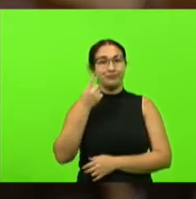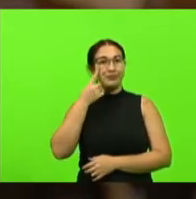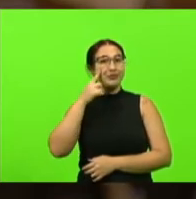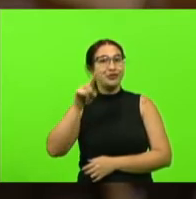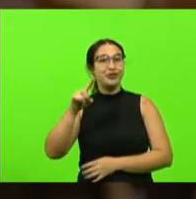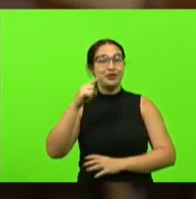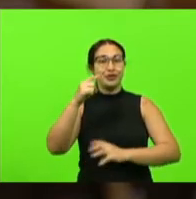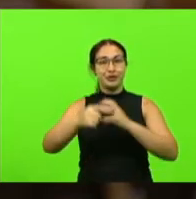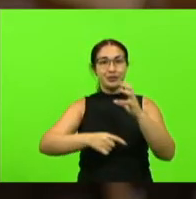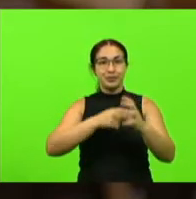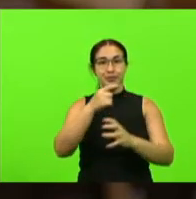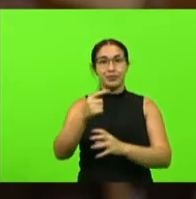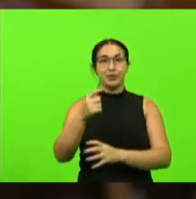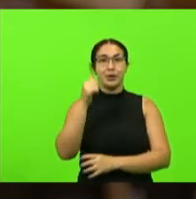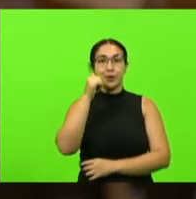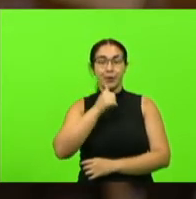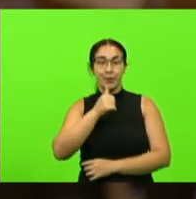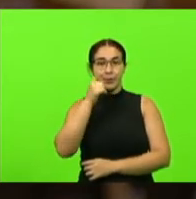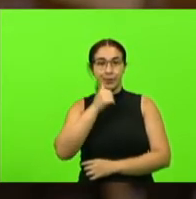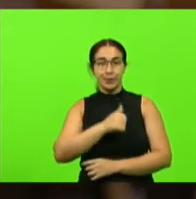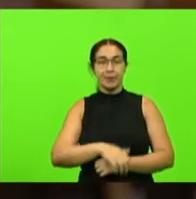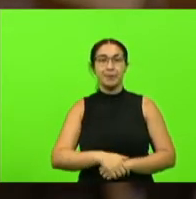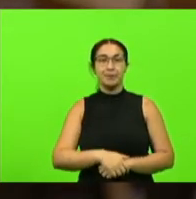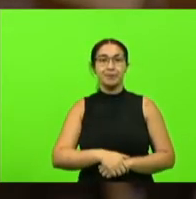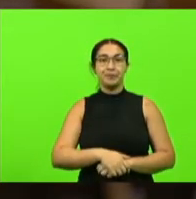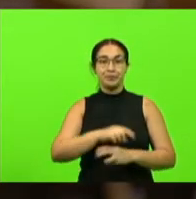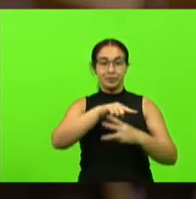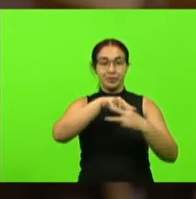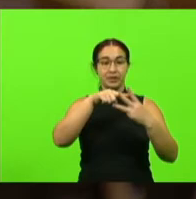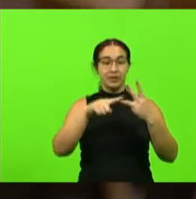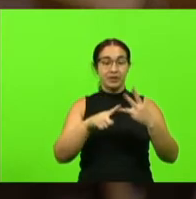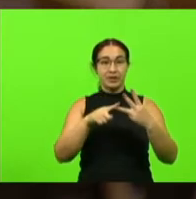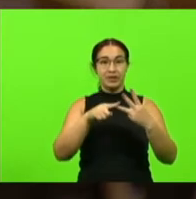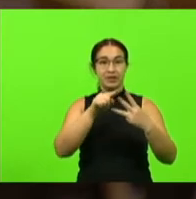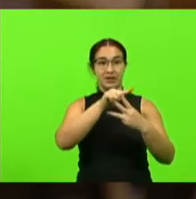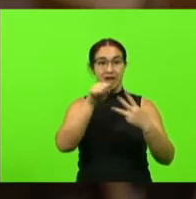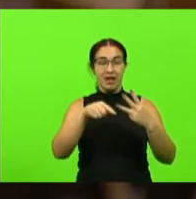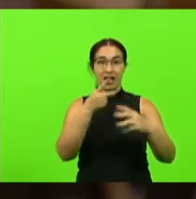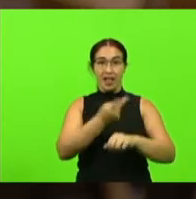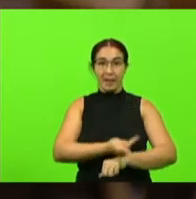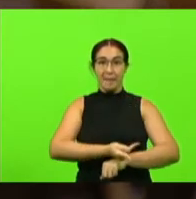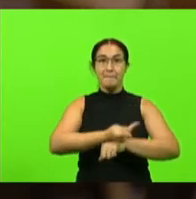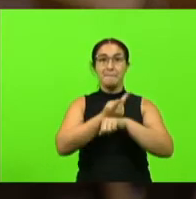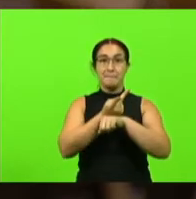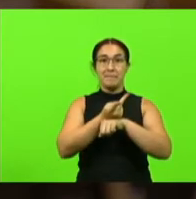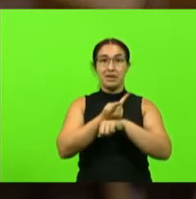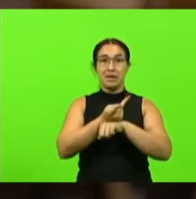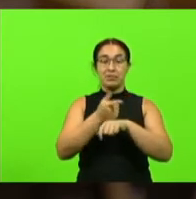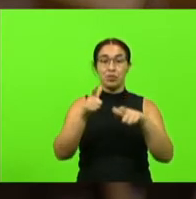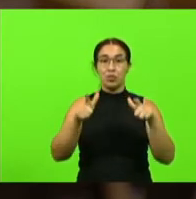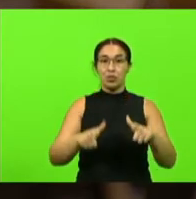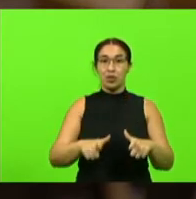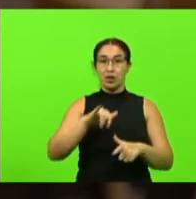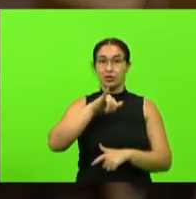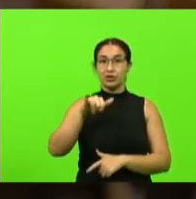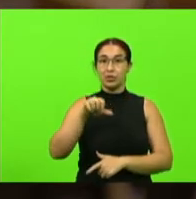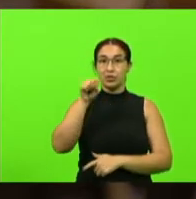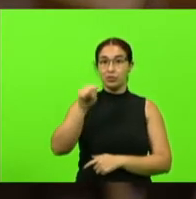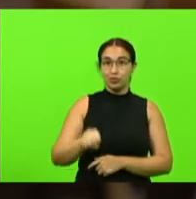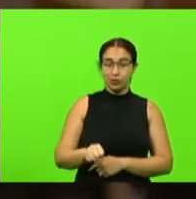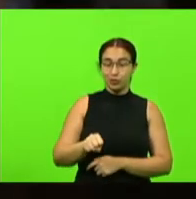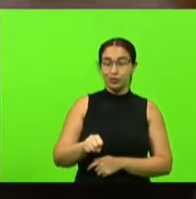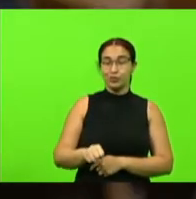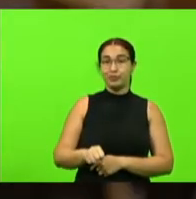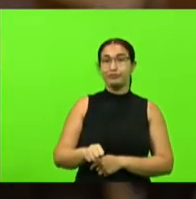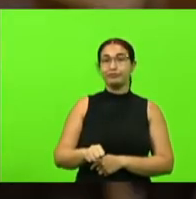das mulheres eu premiei três mulheres importantes na vida de Jaraguá do Sul para marcar